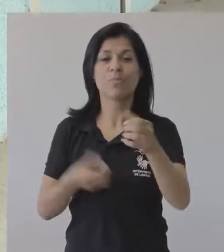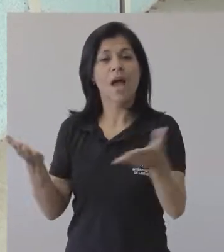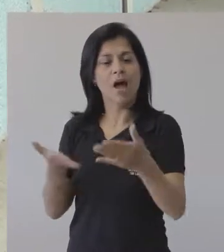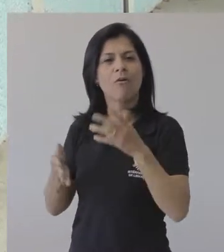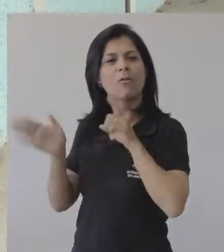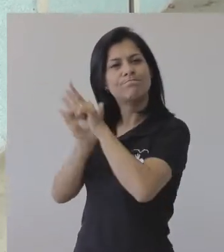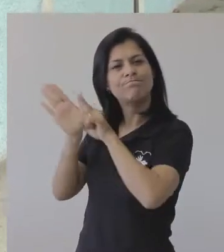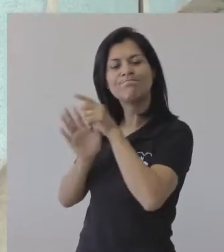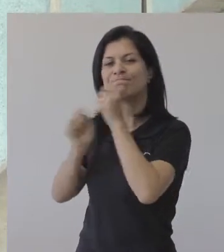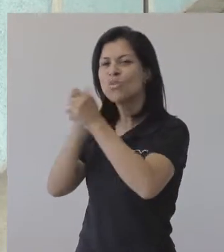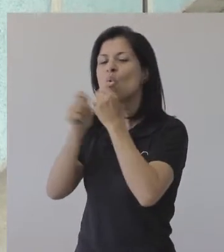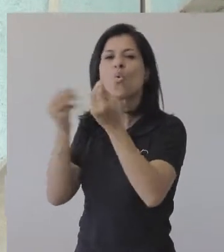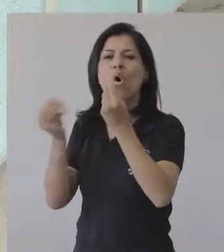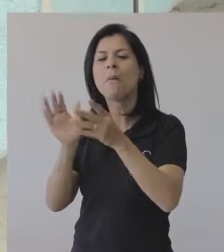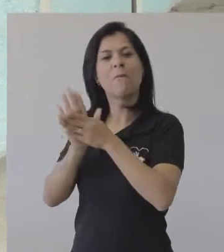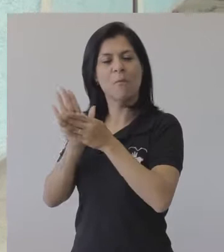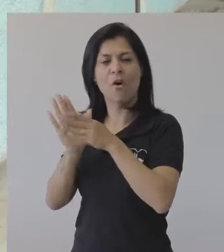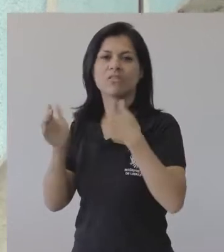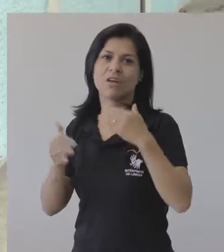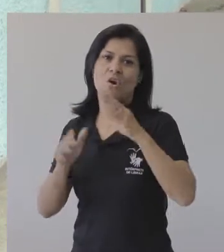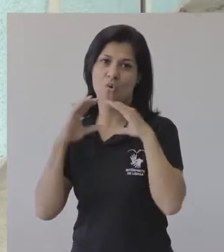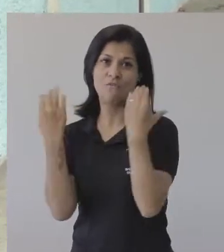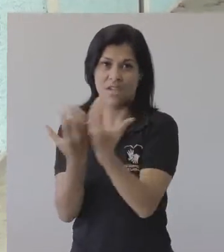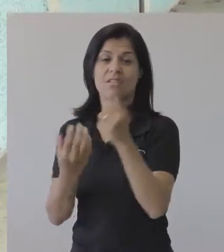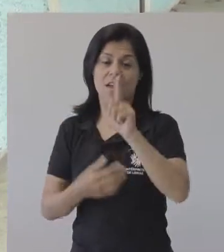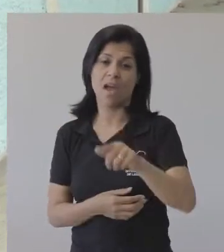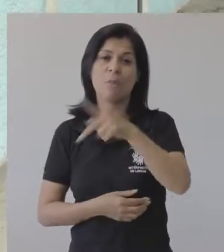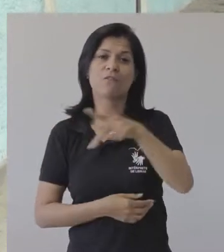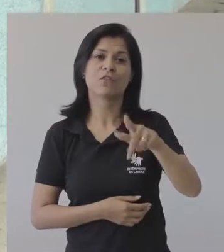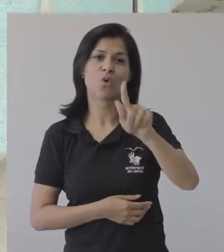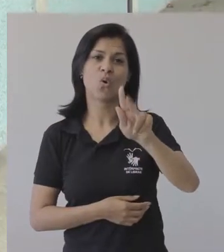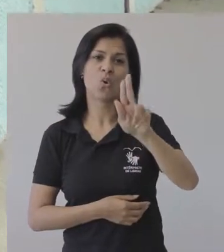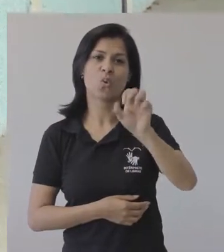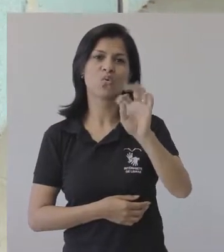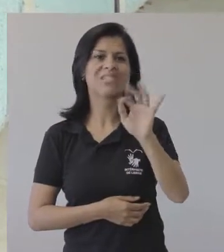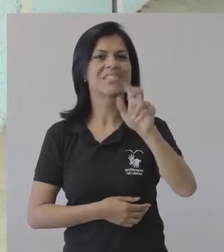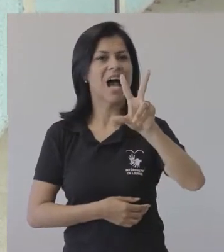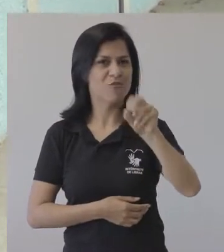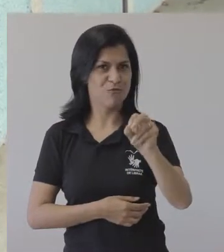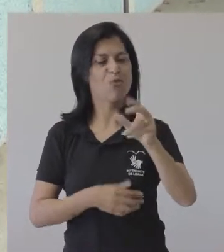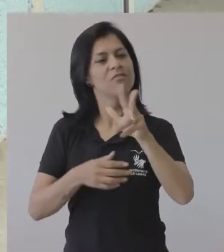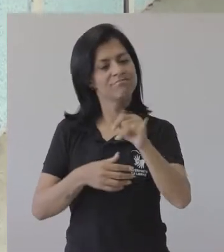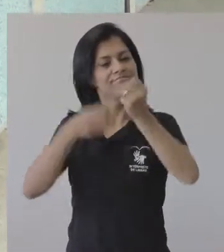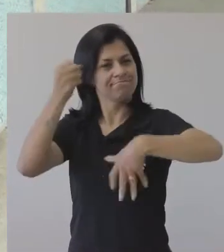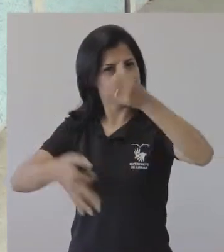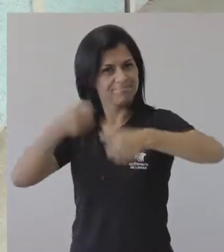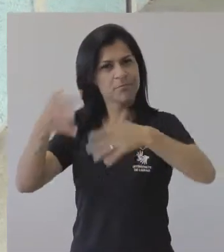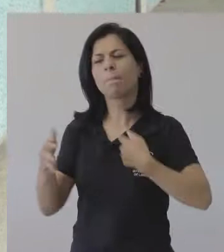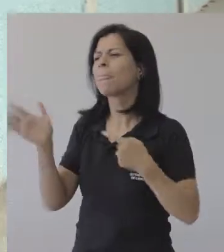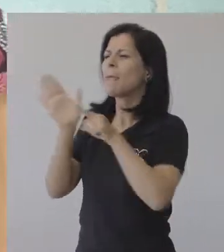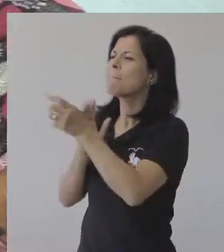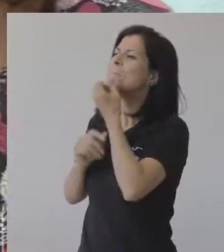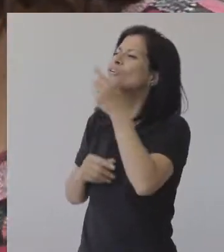mais agora sobre a proposta dessa conferência é o professor Gustavo Ford, que é o diretor do Departamento de Cidadania e Direitos Humanos da UFIS.